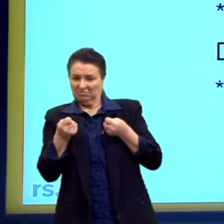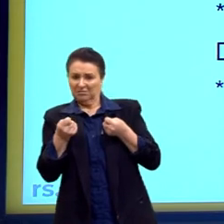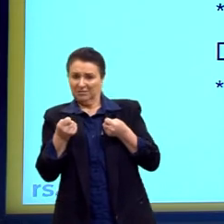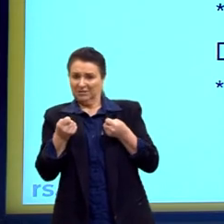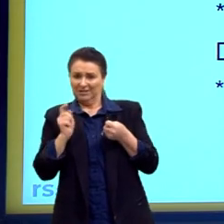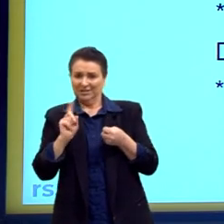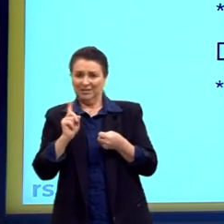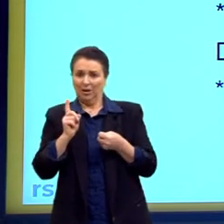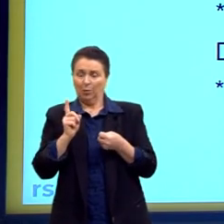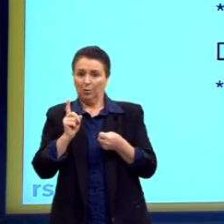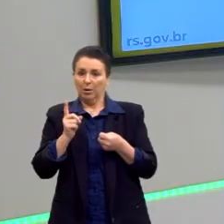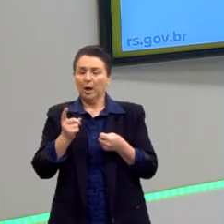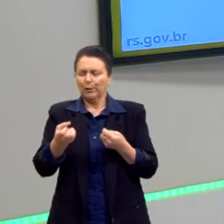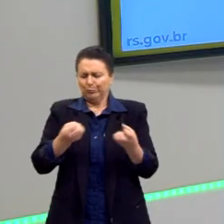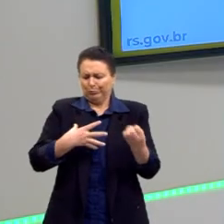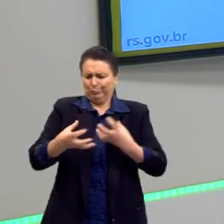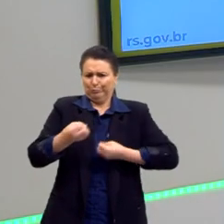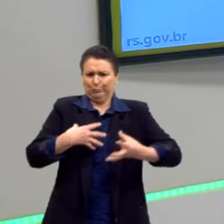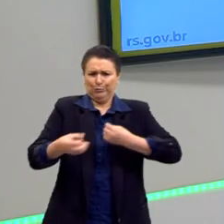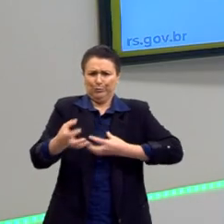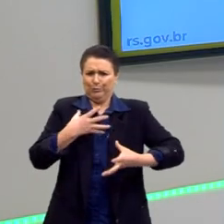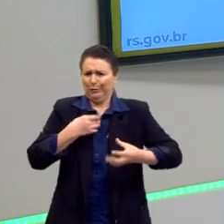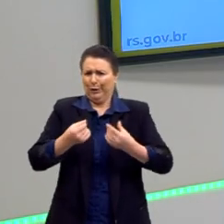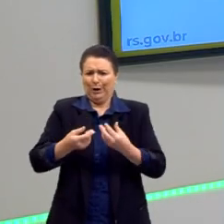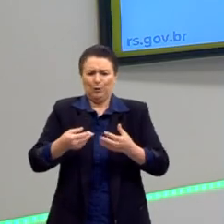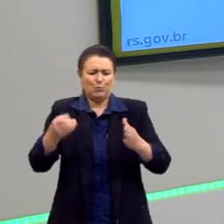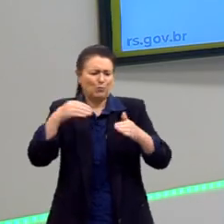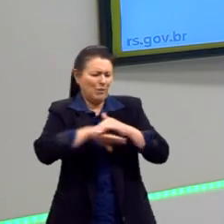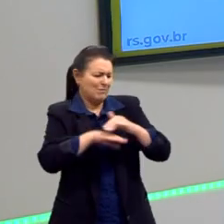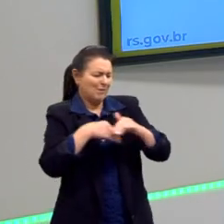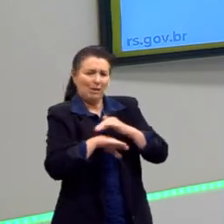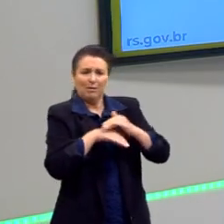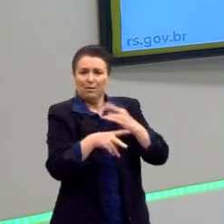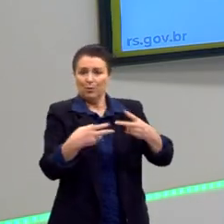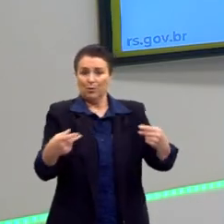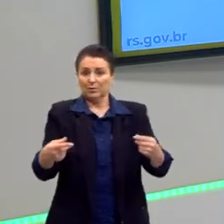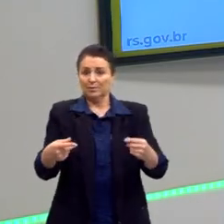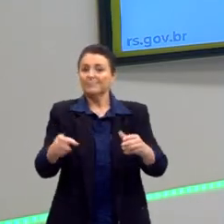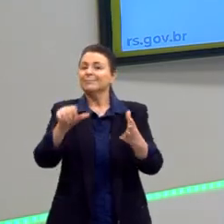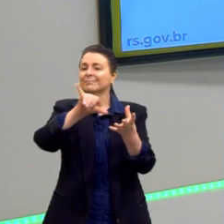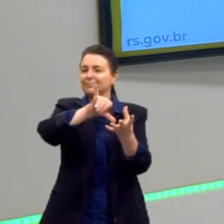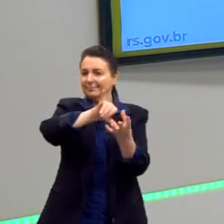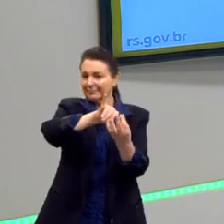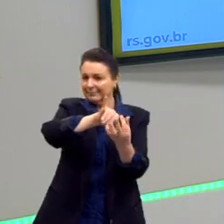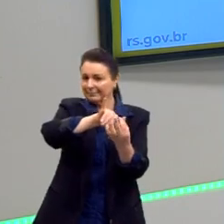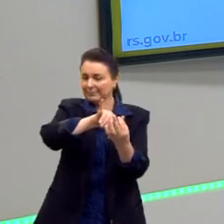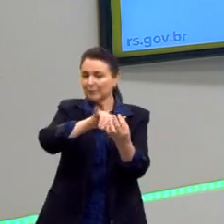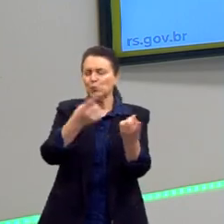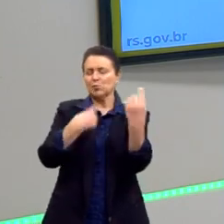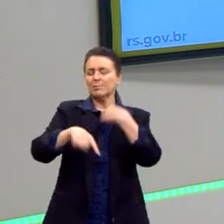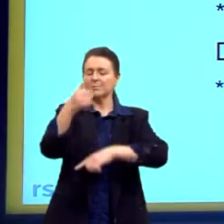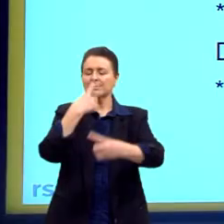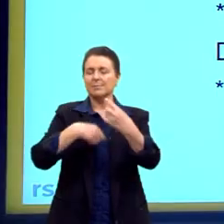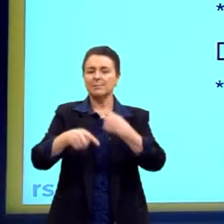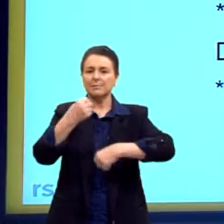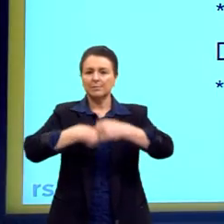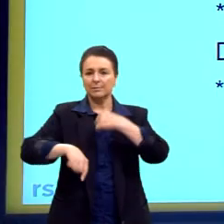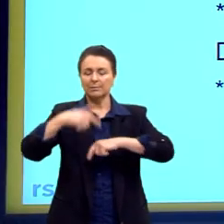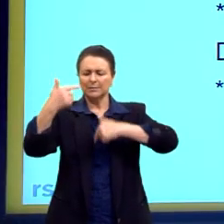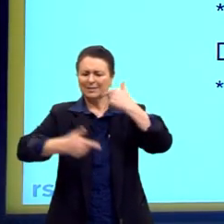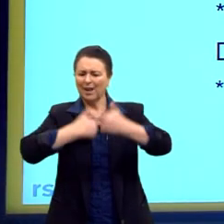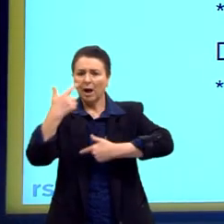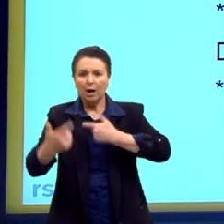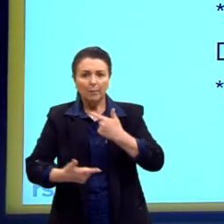protestante, o acúmulo, a poupança e o acúmulo é uma das características do capitalismo. sucesso nos negócios, trabalho